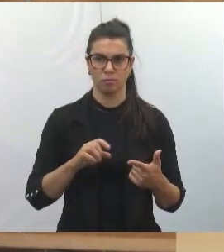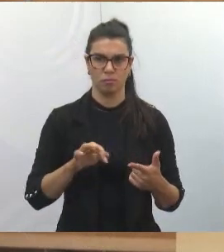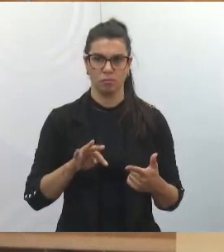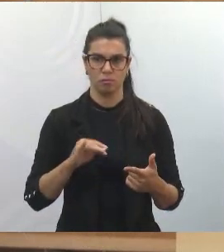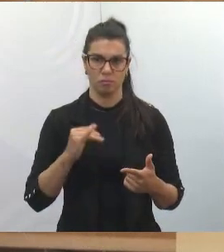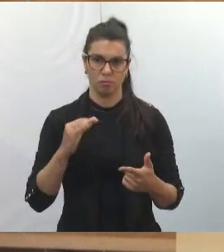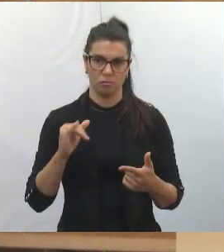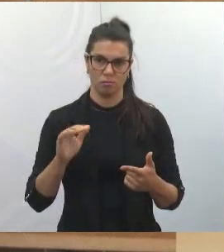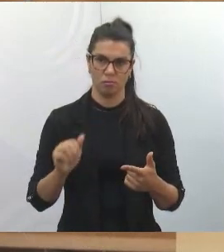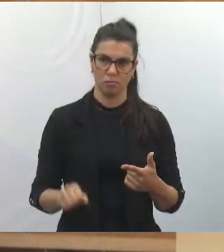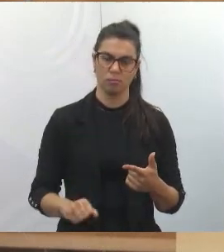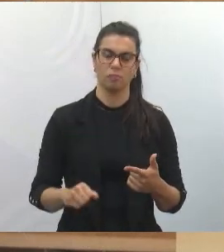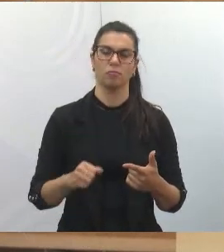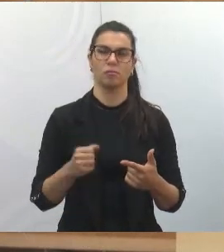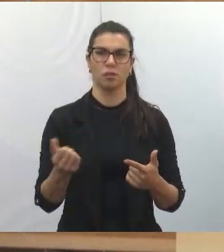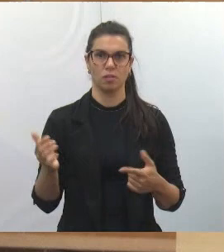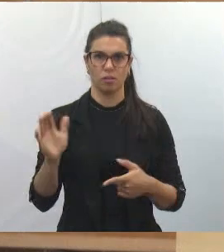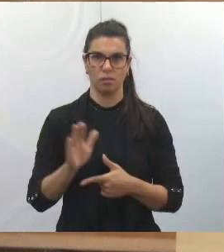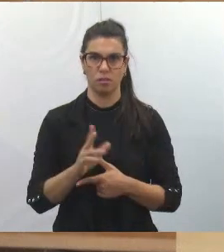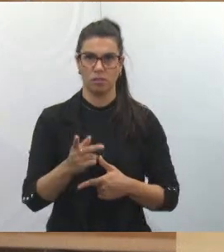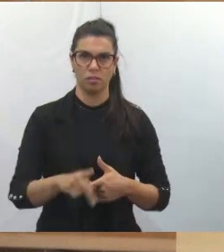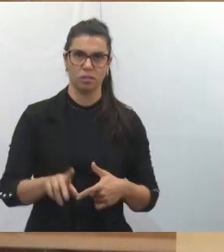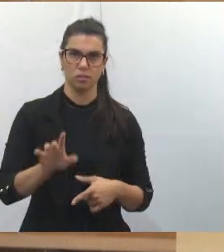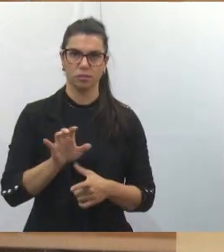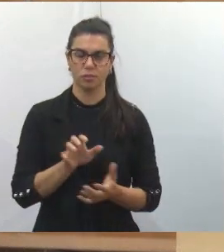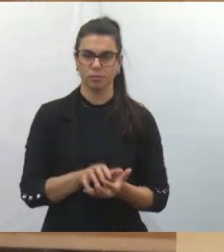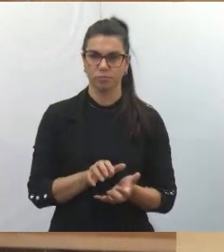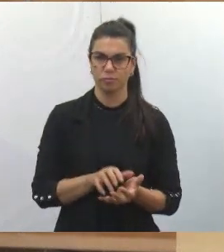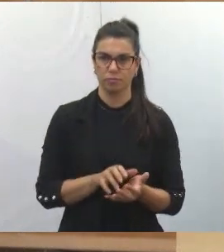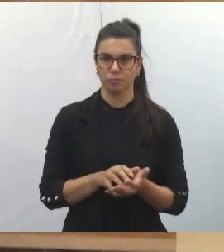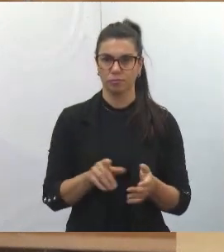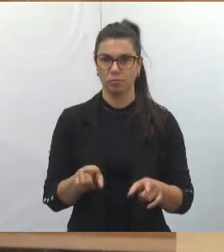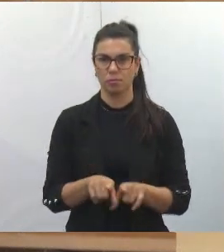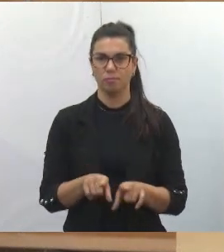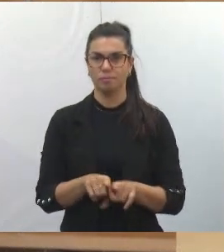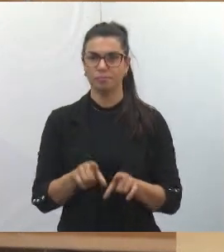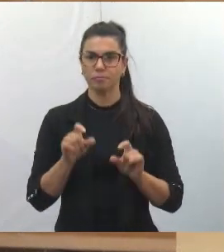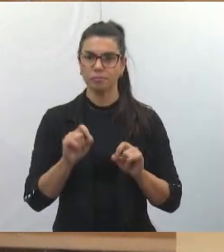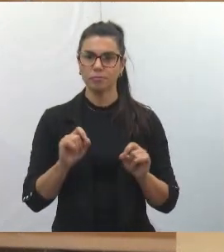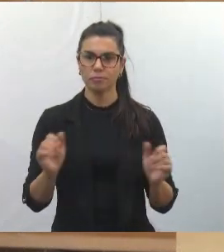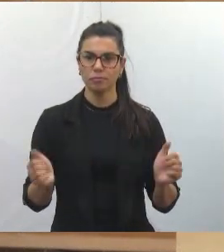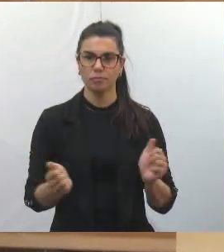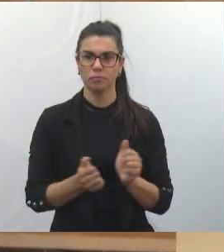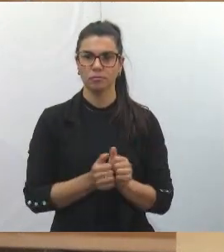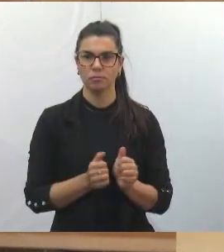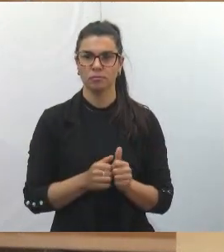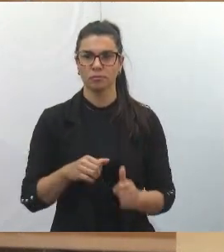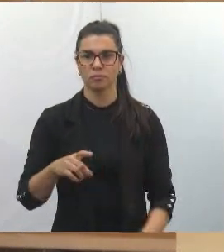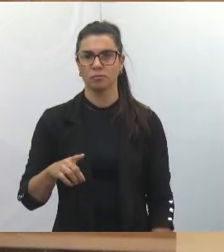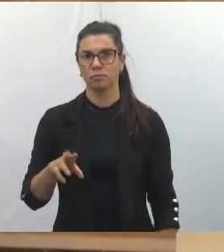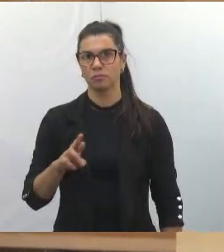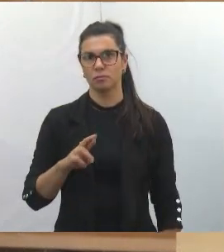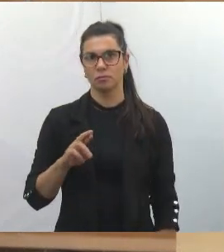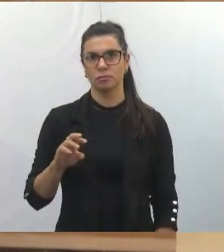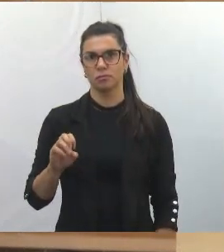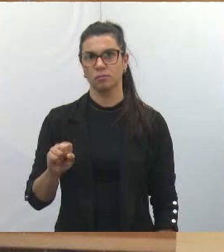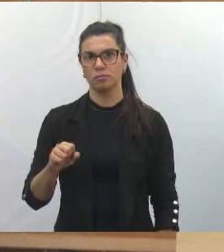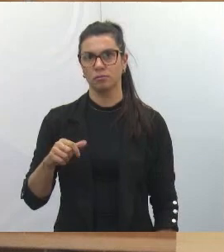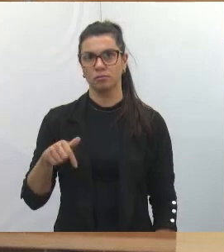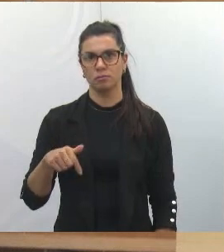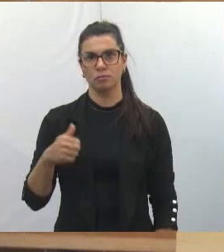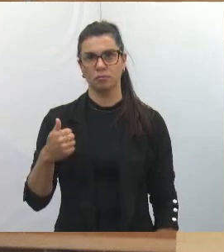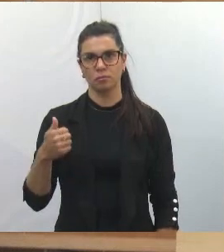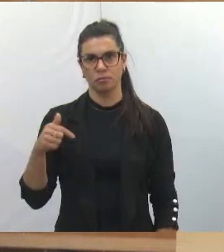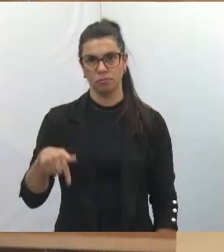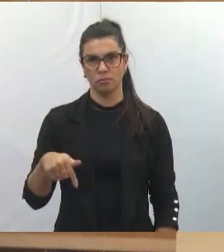possam interceder pelo município de Jacareí. E também que eles intercedam junto à DRS 17 para as